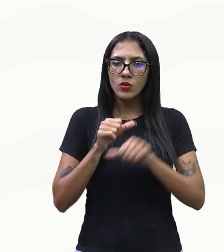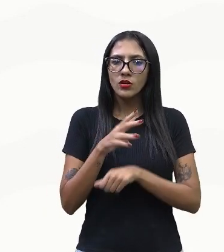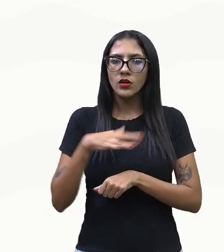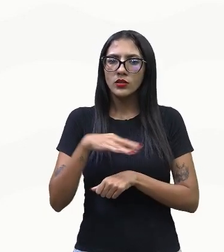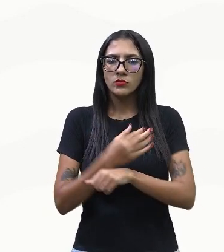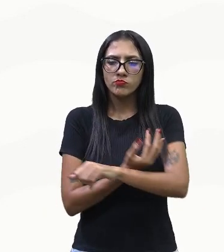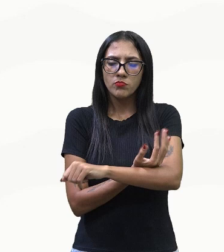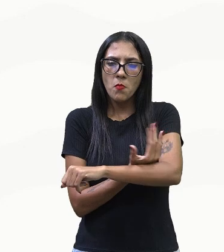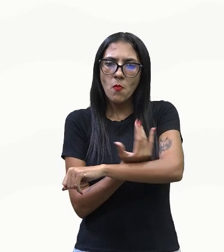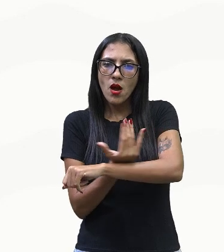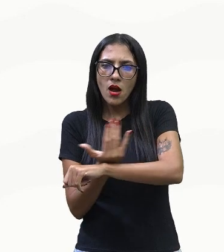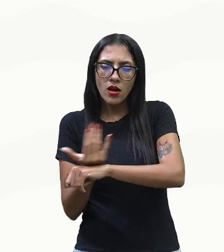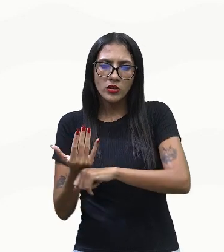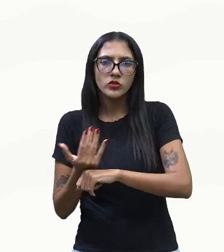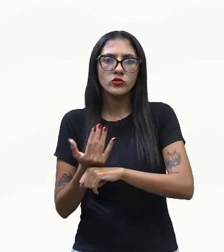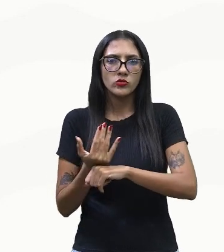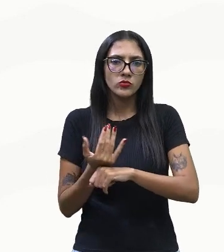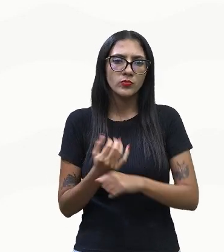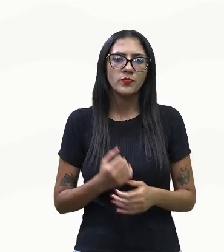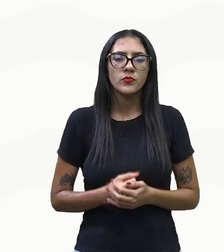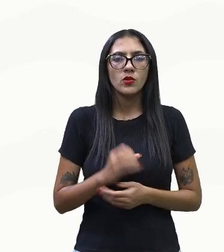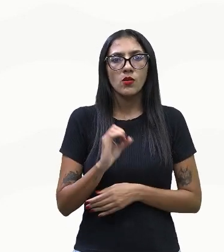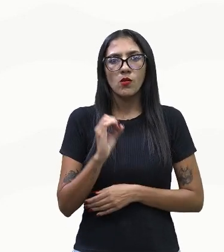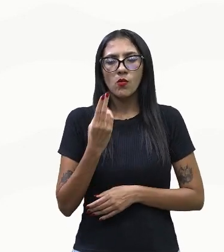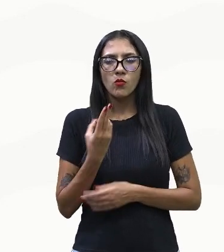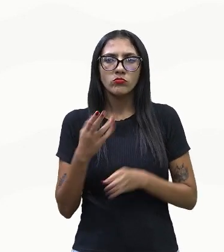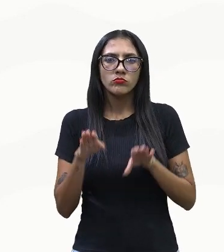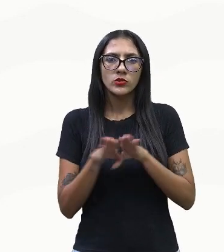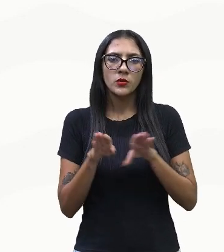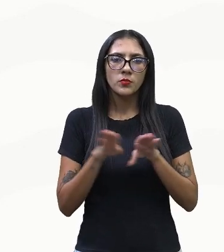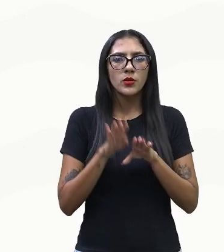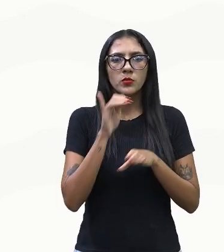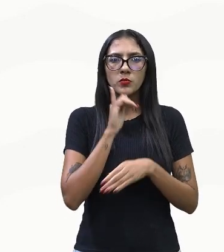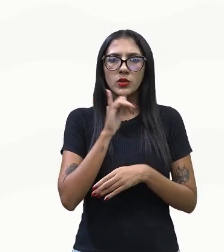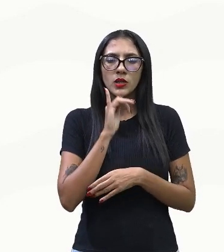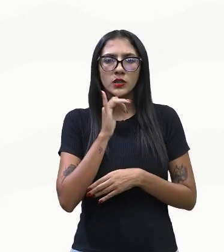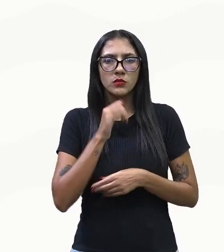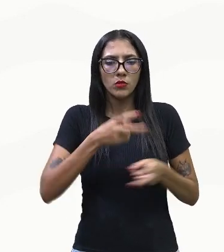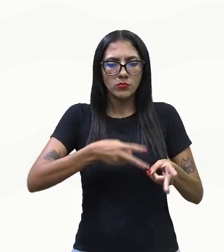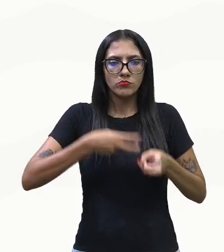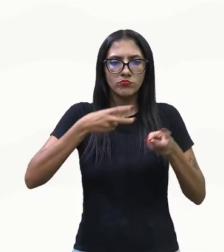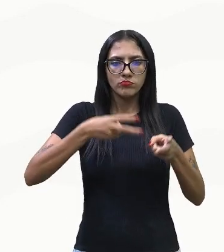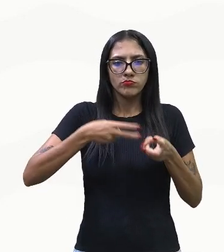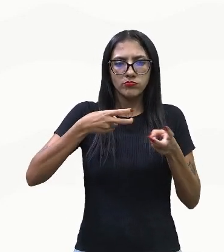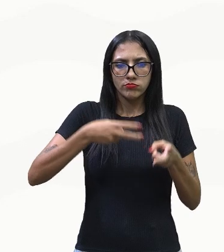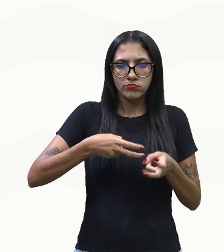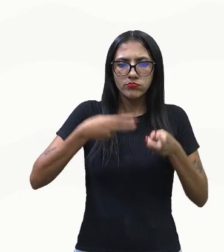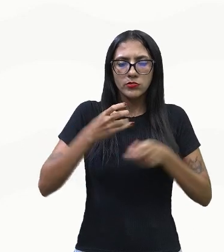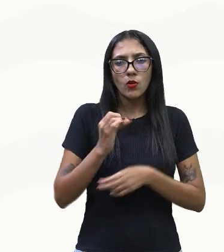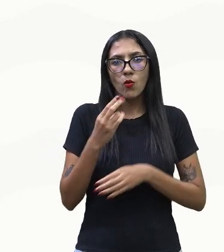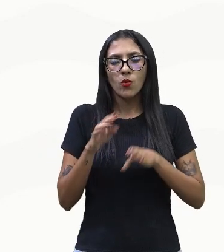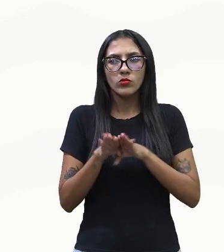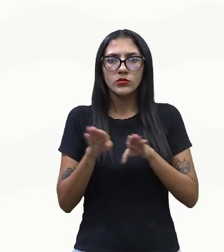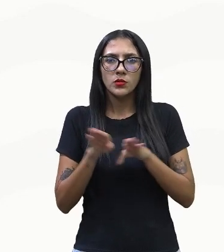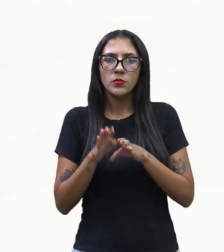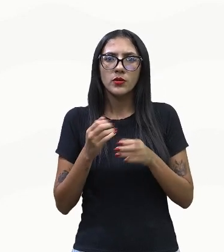por algo. Ou por um pasto, ou por que ali está sendo realizada a atividade do garimpo, mineração, ou até mesmo abrindo ali